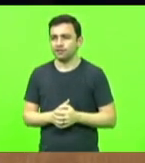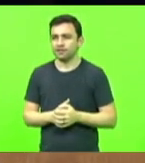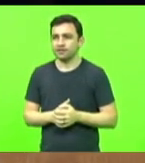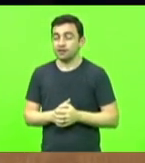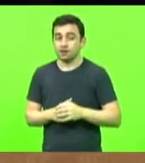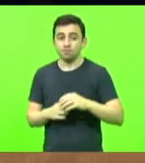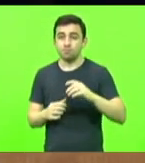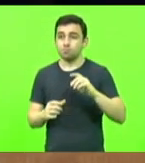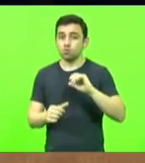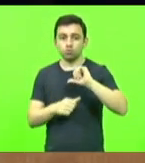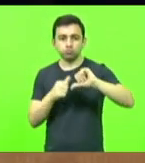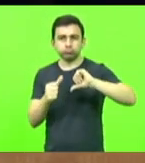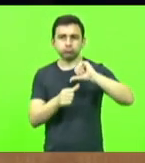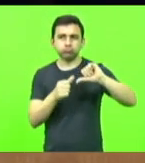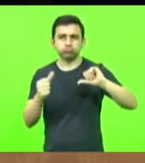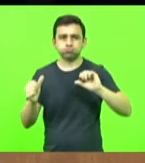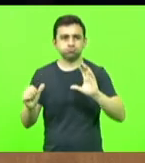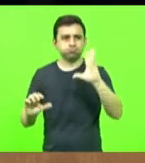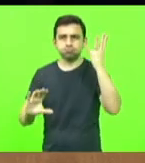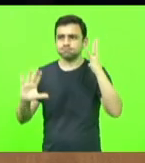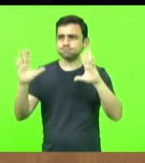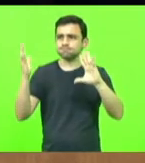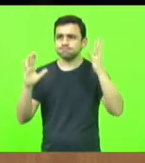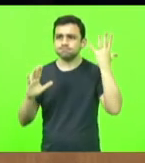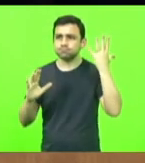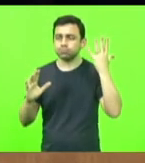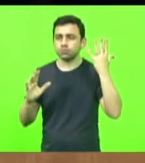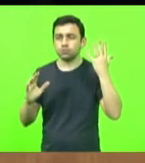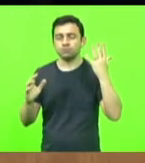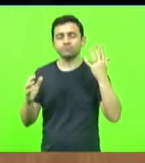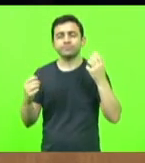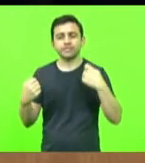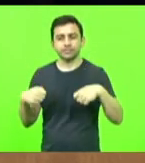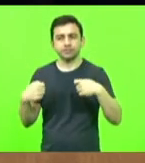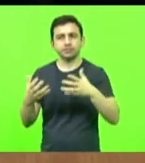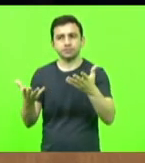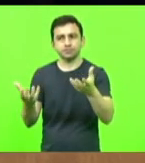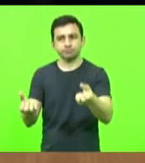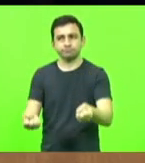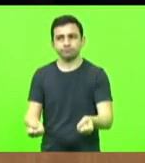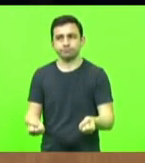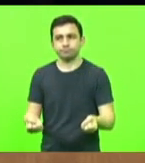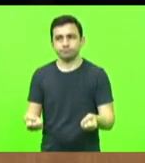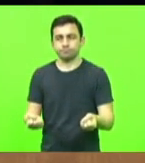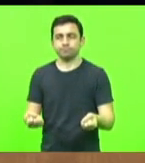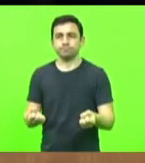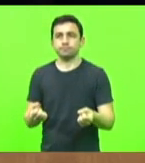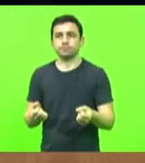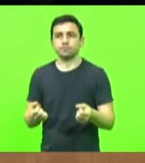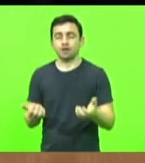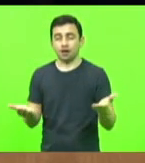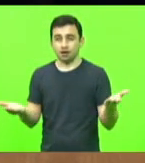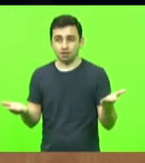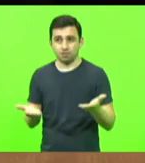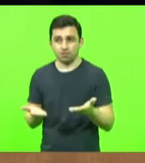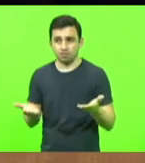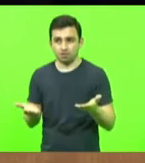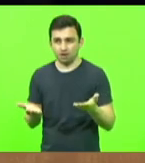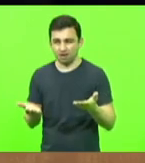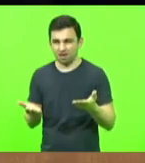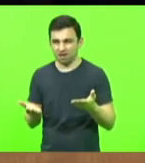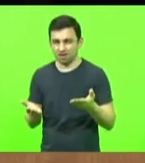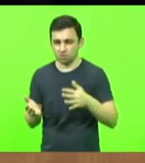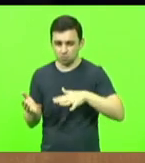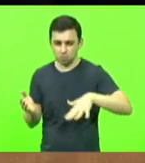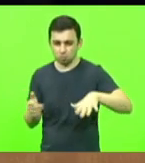diante de nós e não pode ser negada. E não fica apenas aqui. Certamente todos